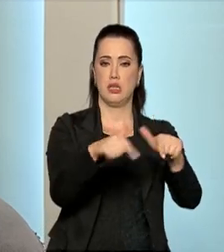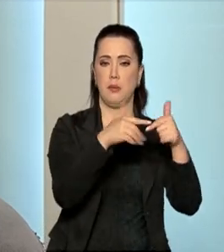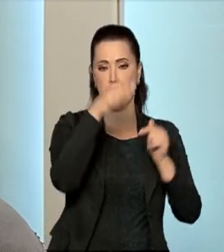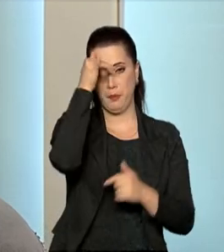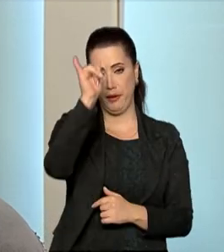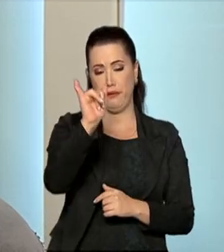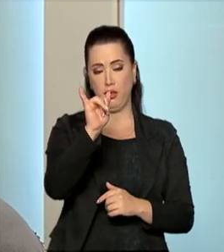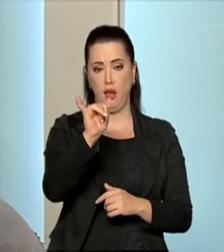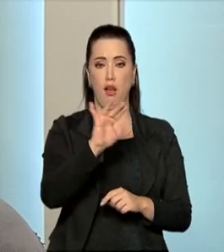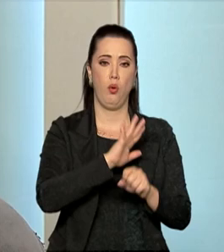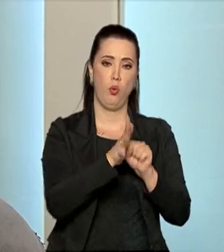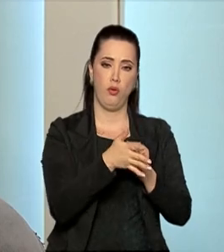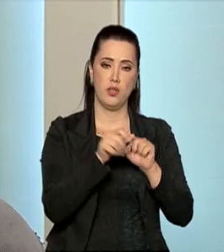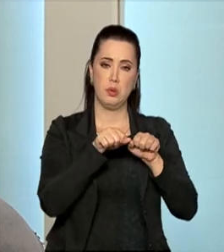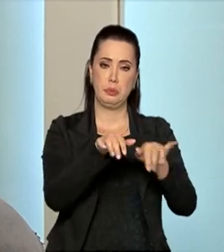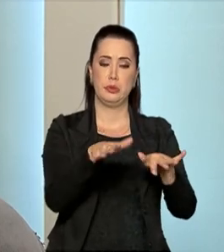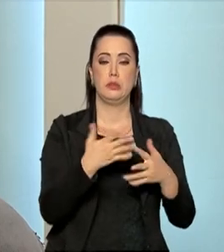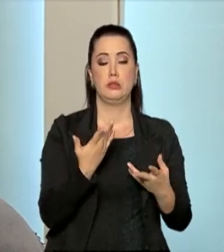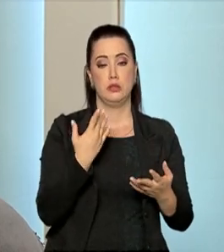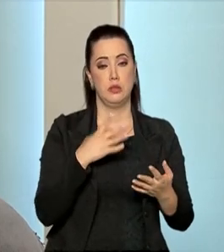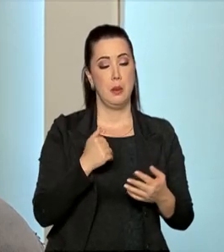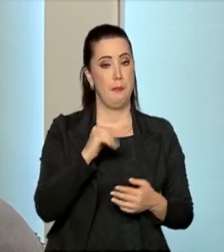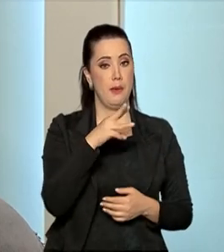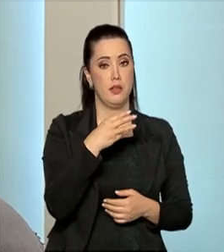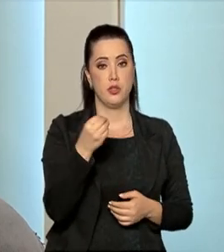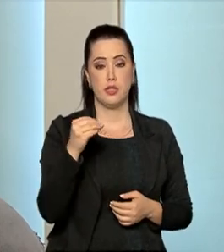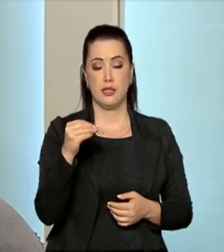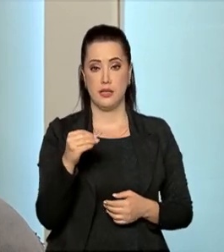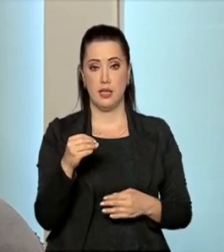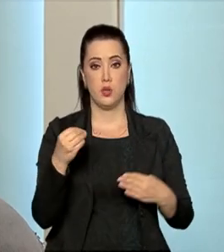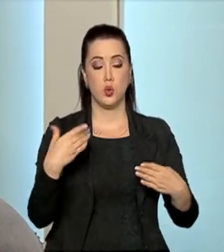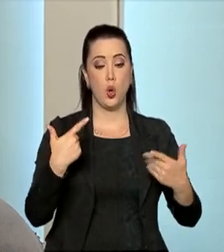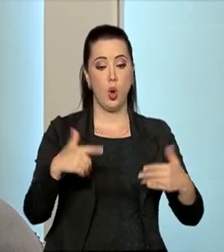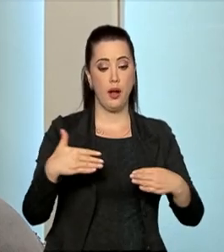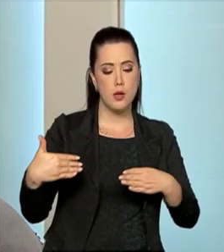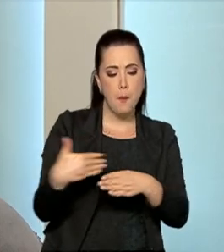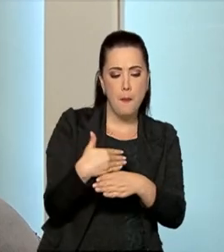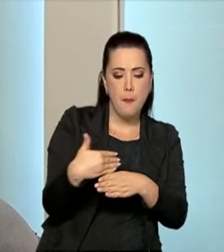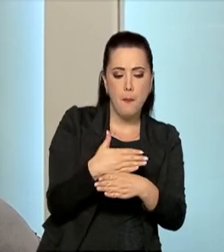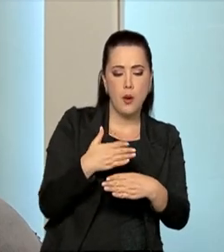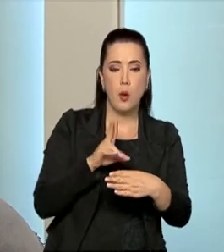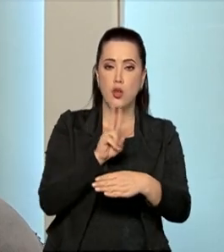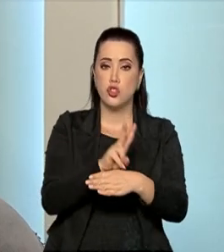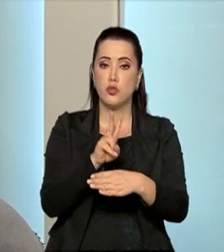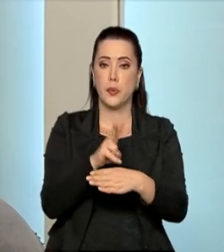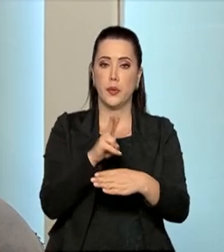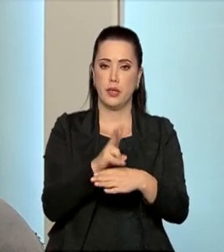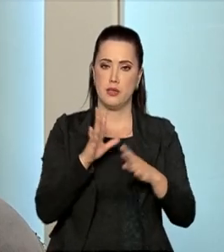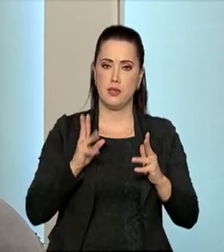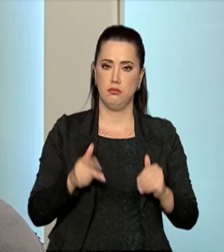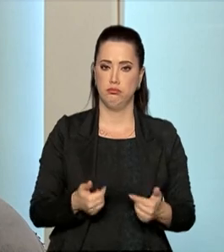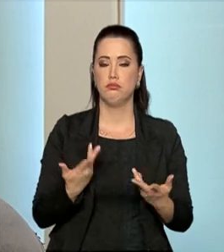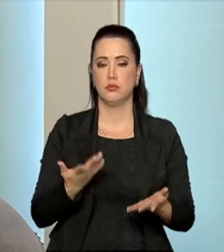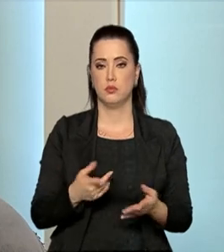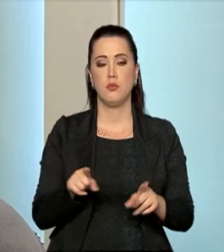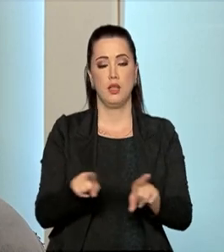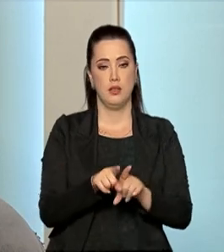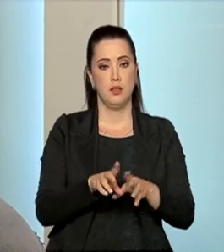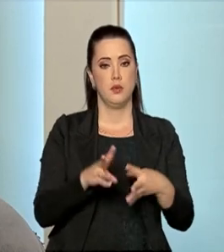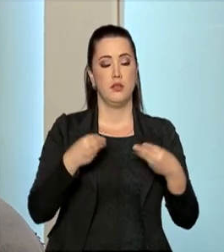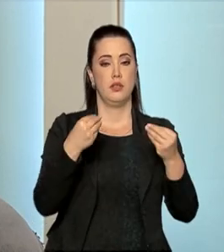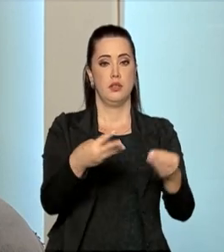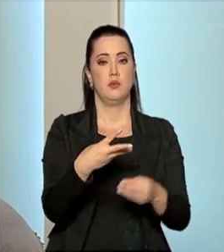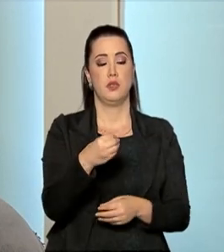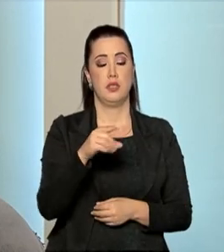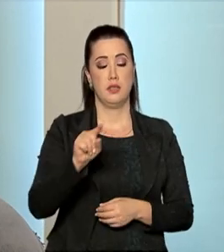preventivas, mais de 300 barreiras sanitárias. Nós distribuímos também mais de 200 mil equipamentos